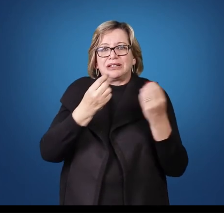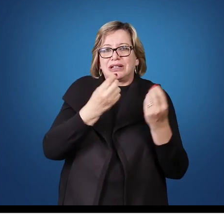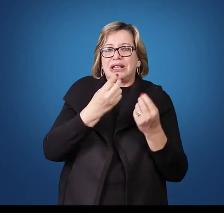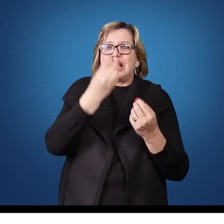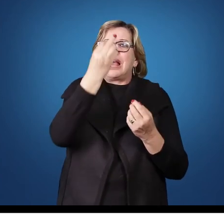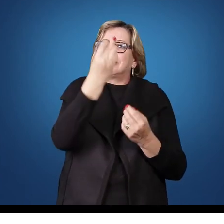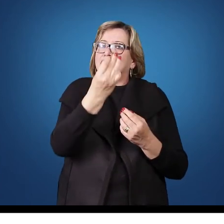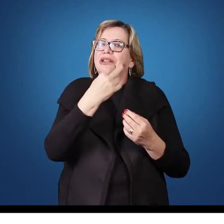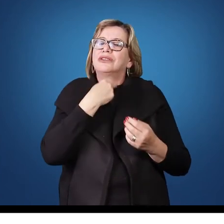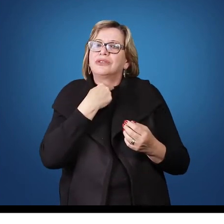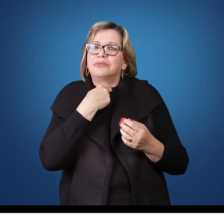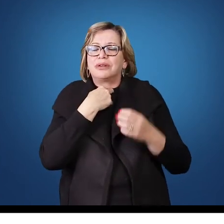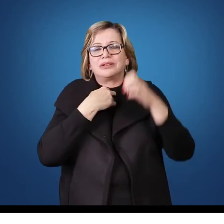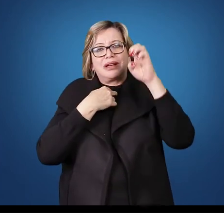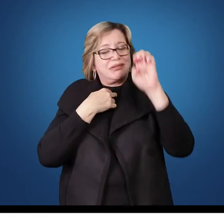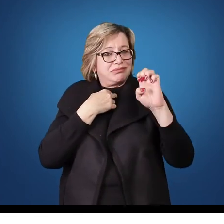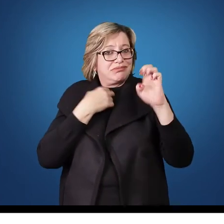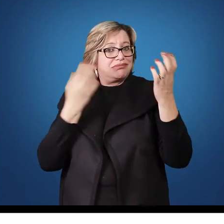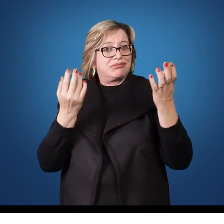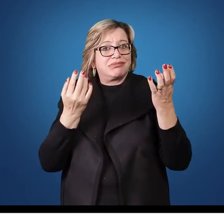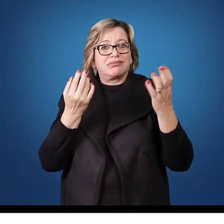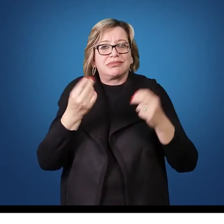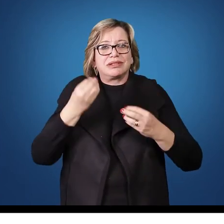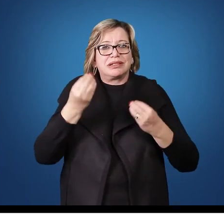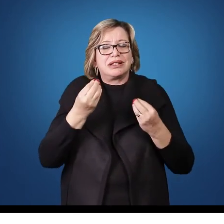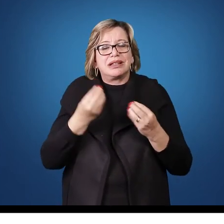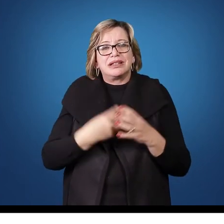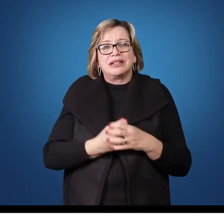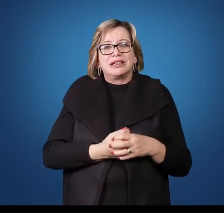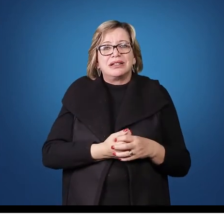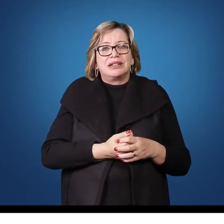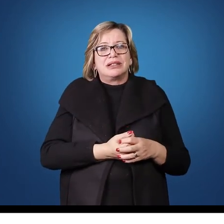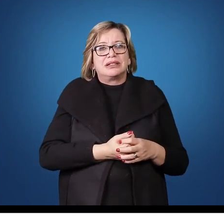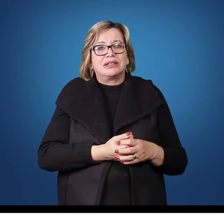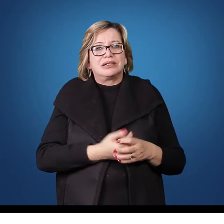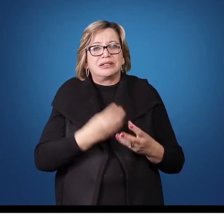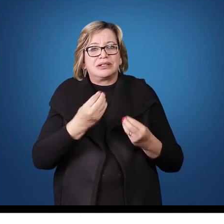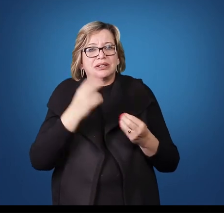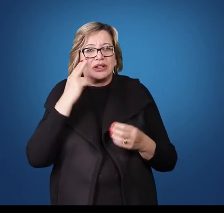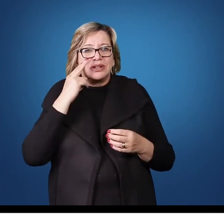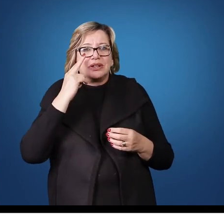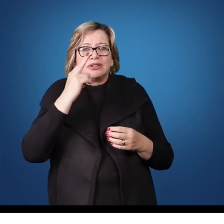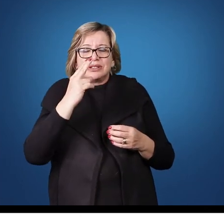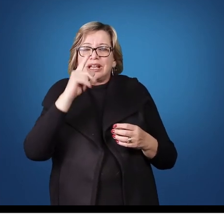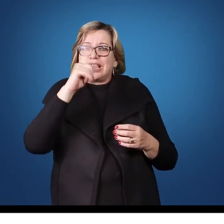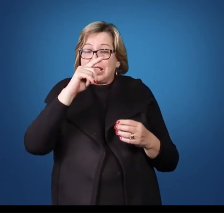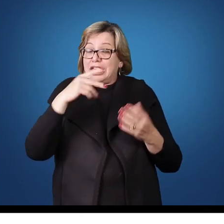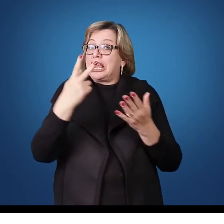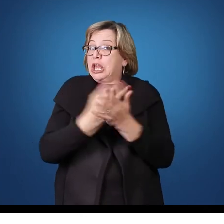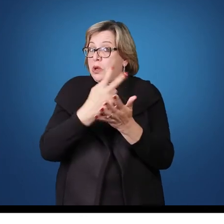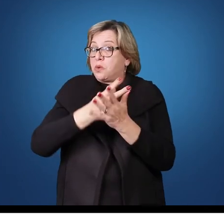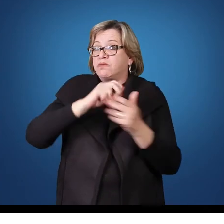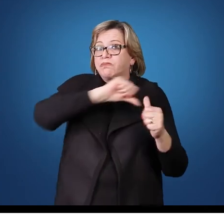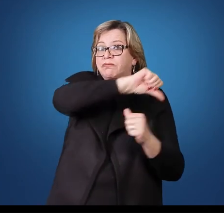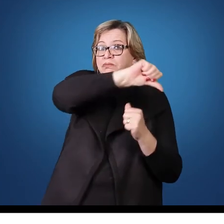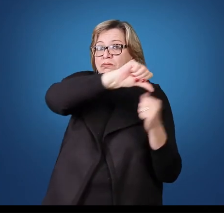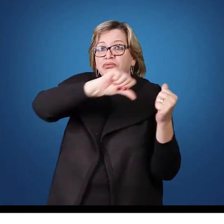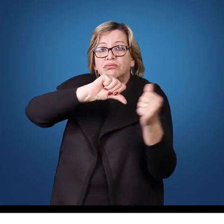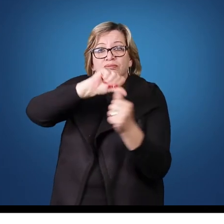à esquerda de quem está na 4. Olha lá. Esse é característico como um erro de rodízio. Nem